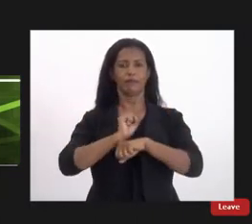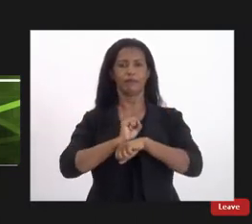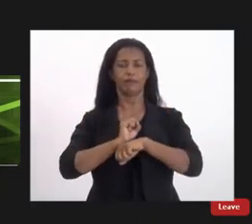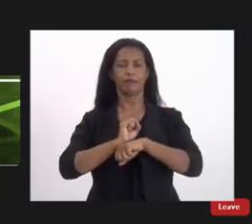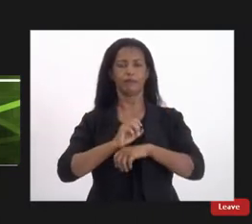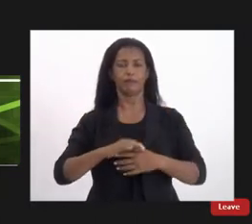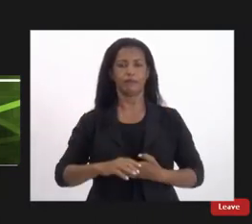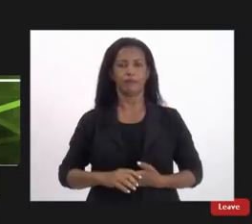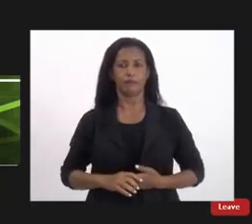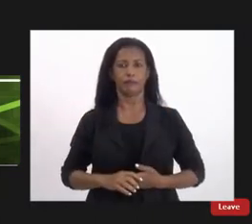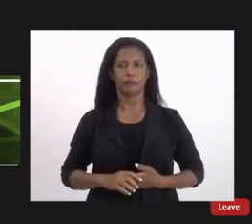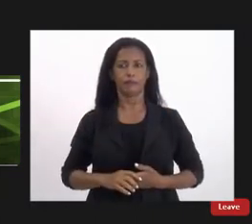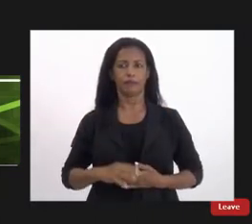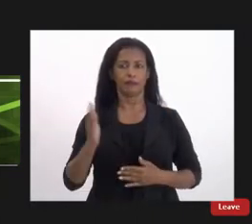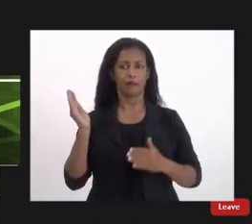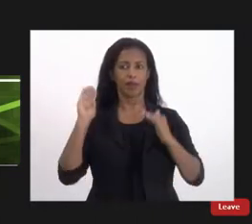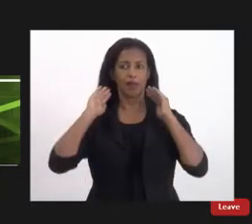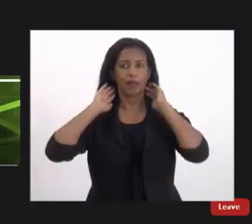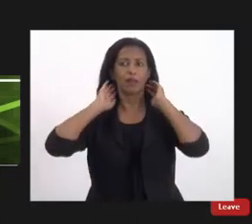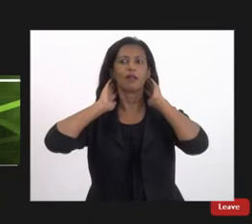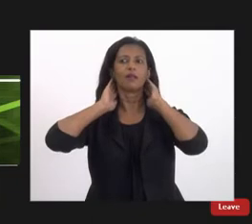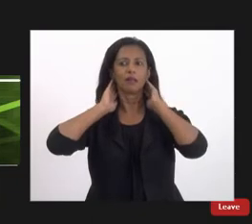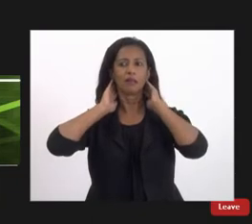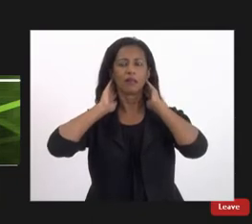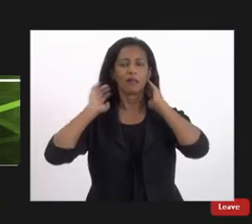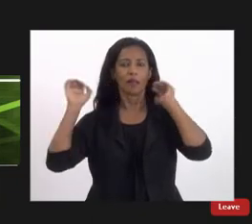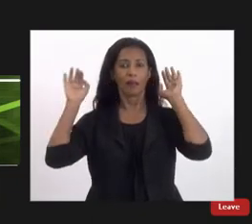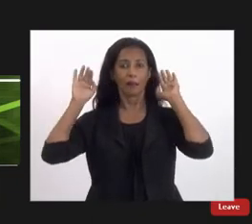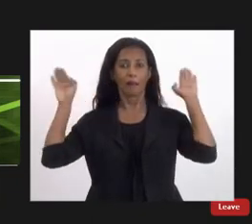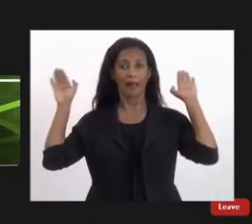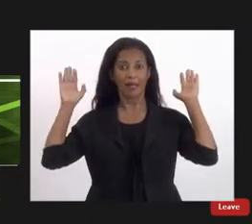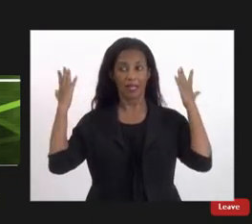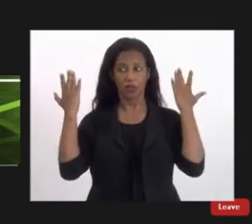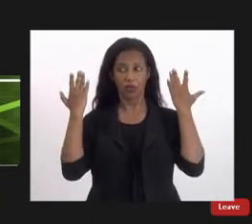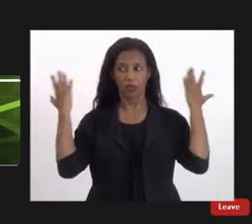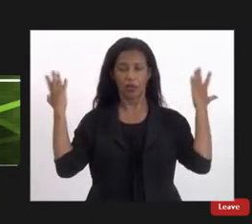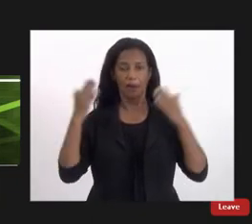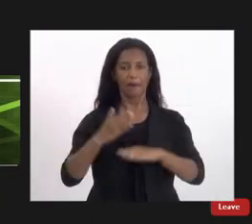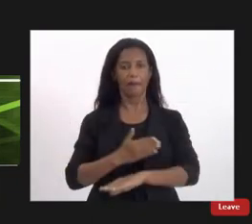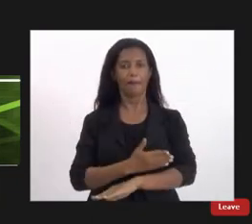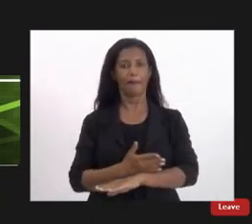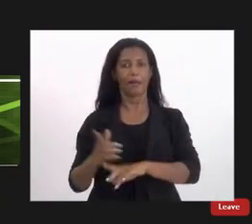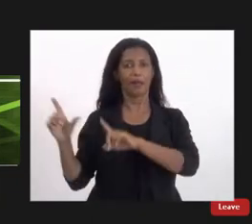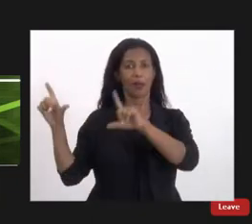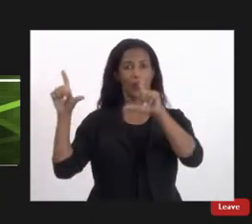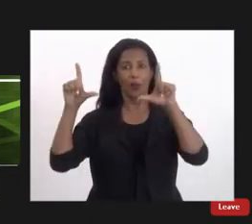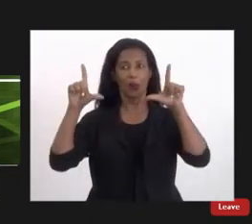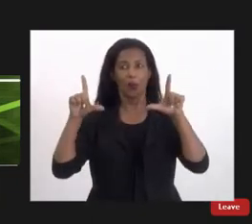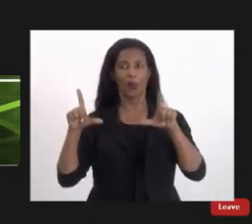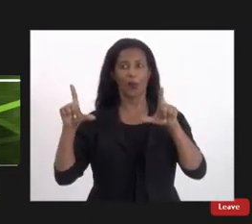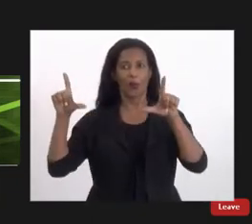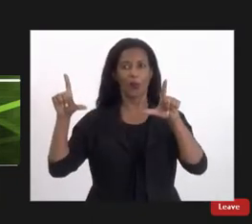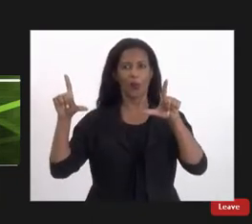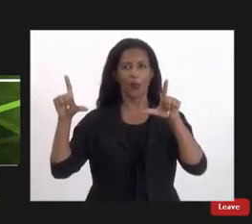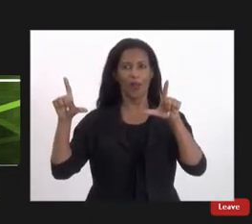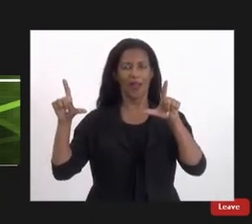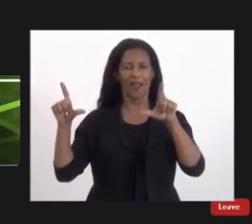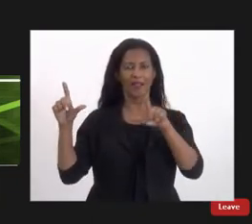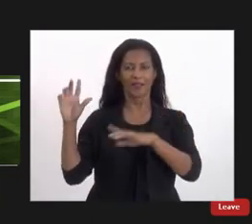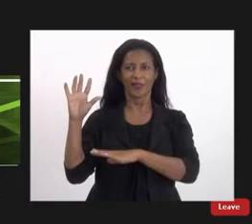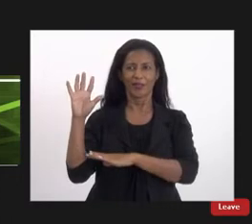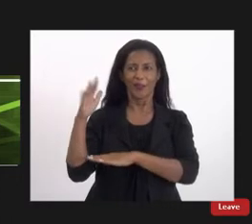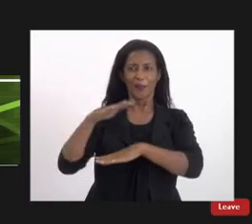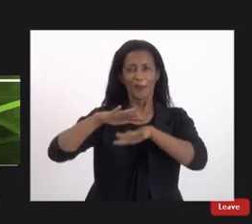cabeça atrás de mim tem uma parede branca e um quadro com uma paisagem